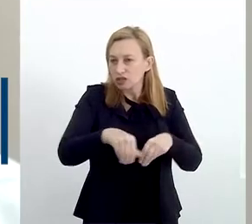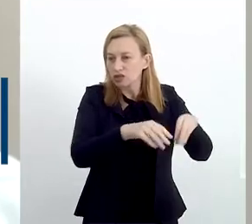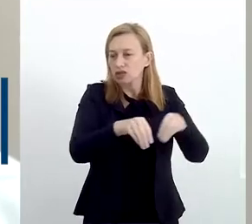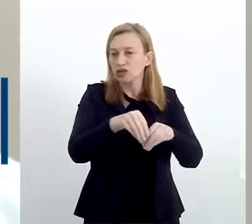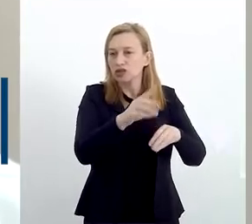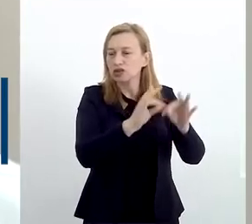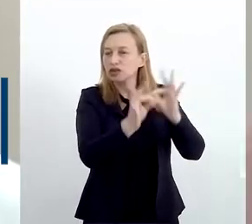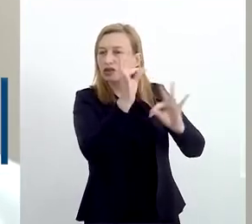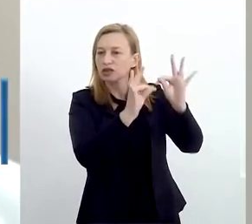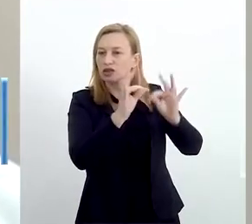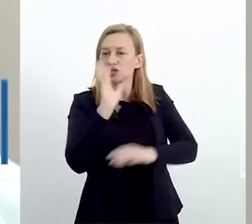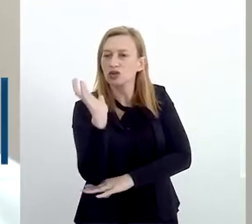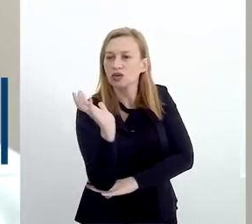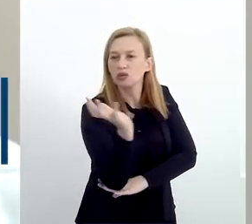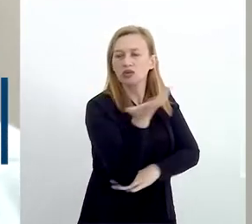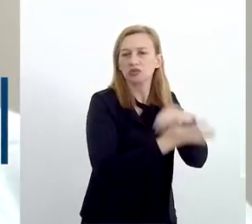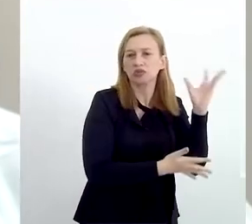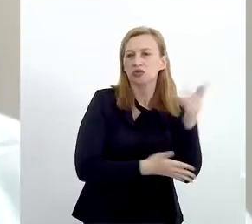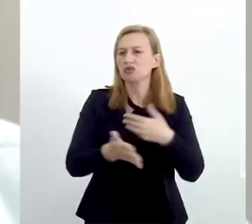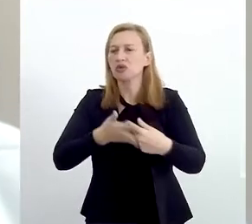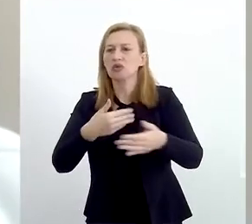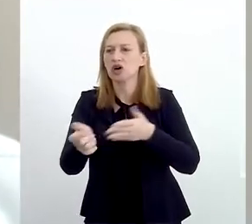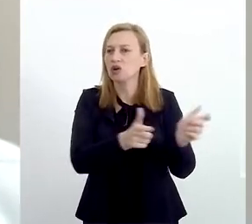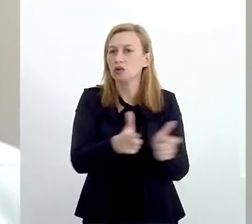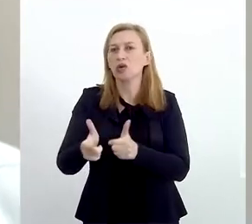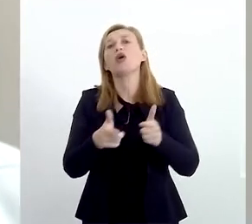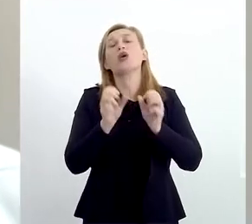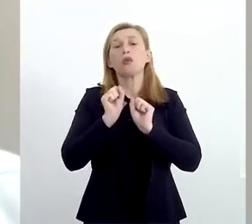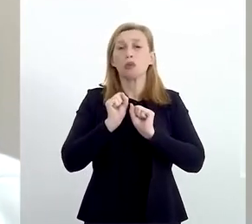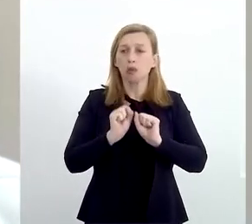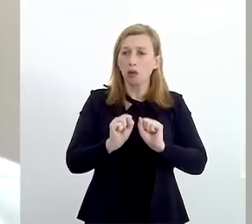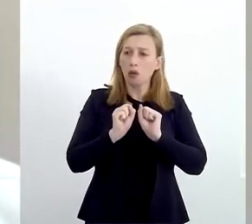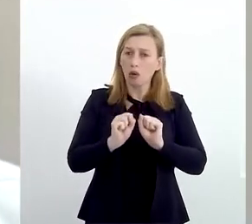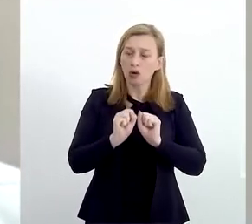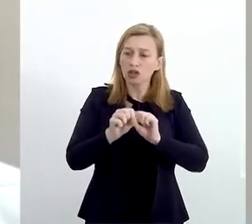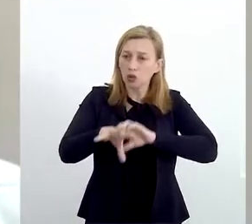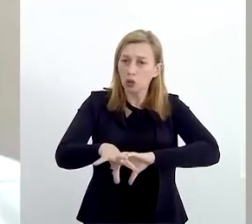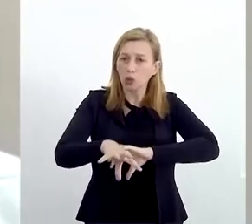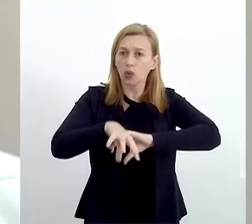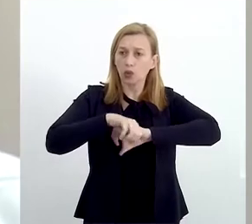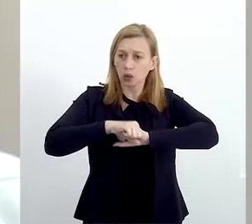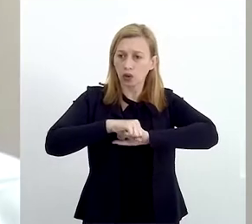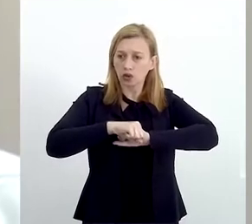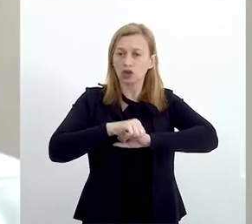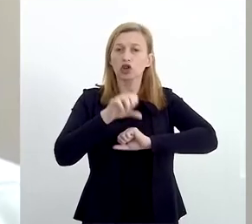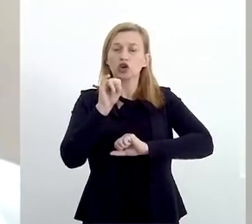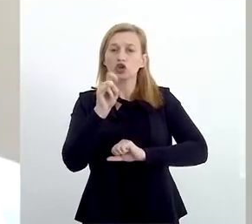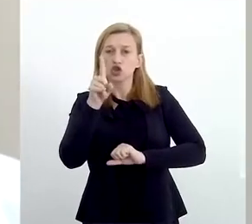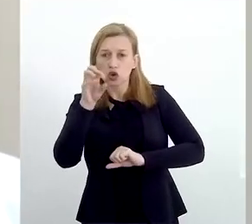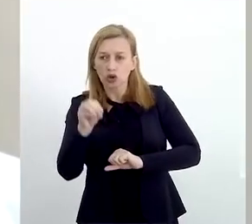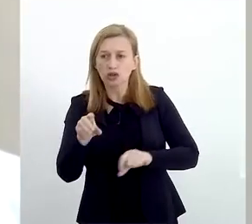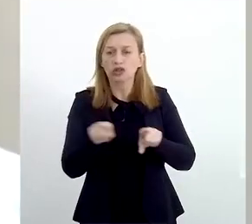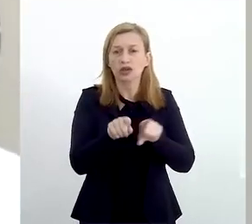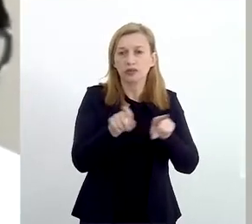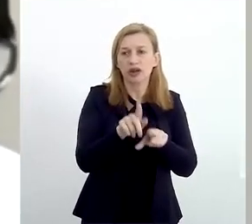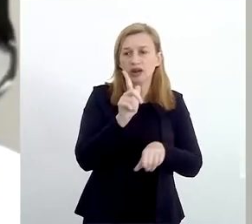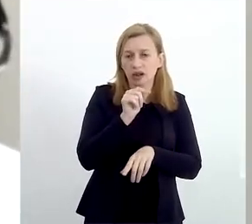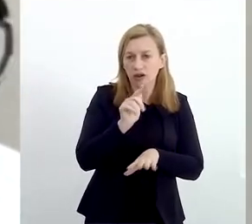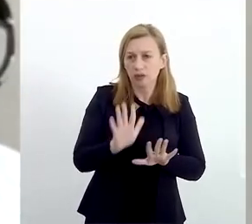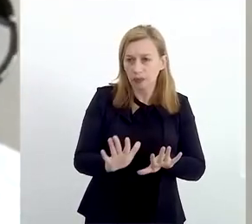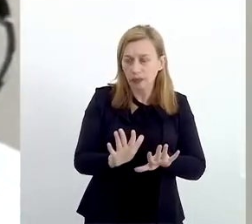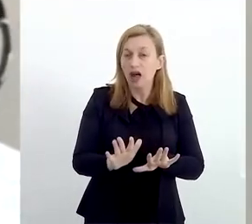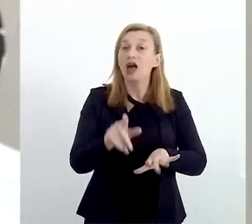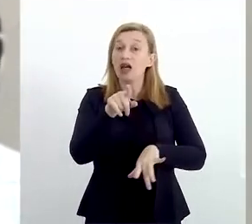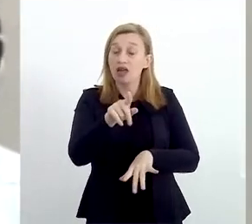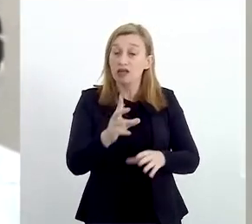pilhas no meio ambiente qualquer, isso aí pode gerar uma contaminação de solo e água. E, consequentemente,